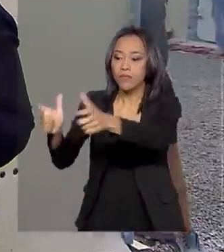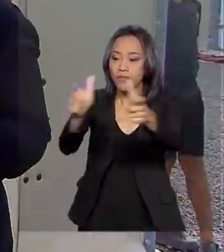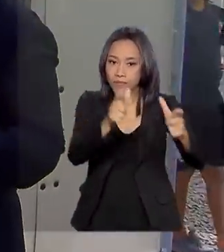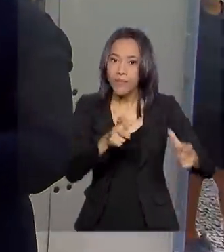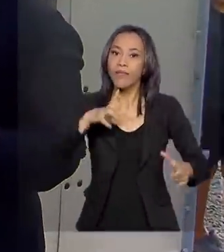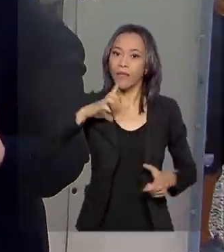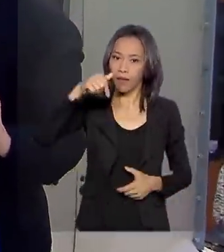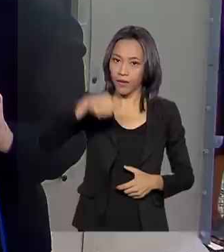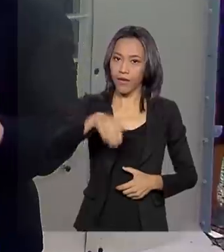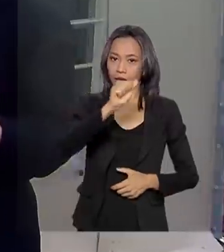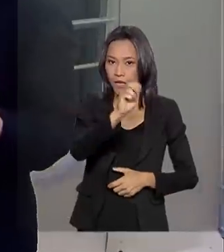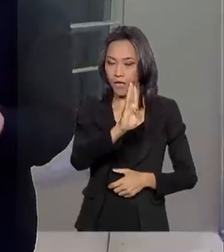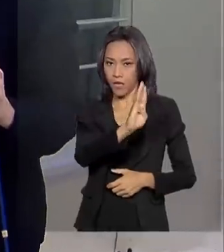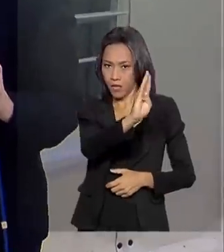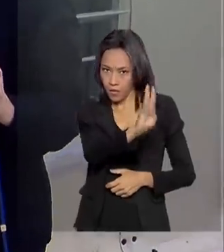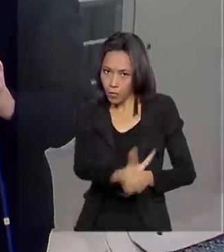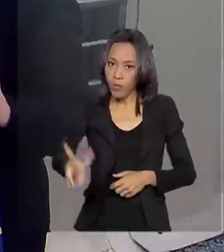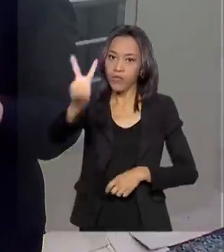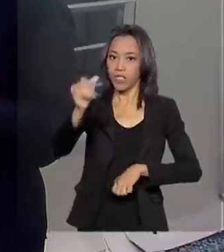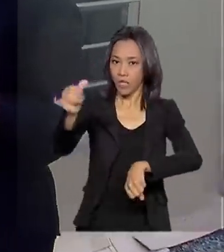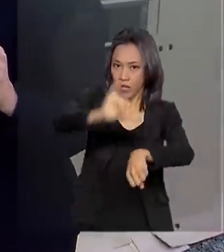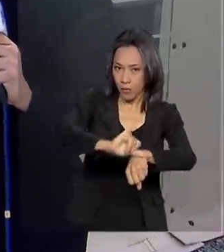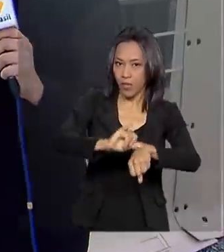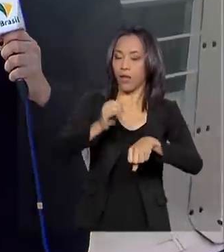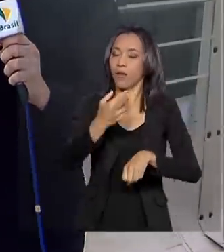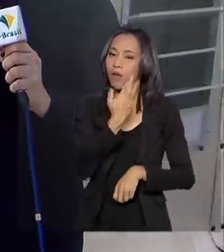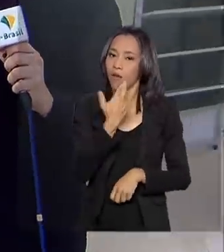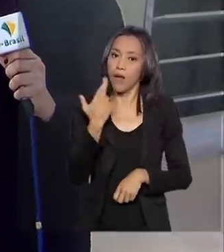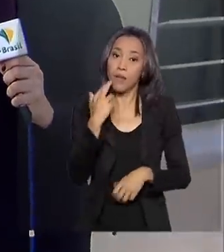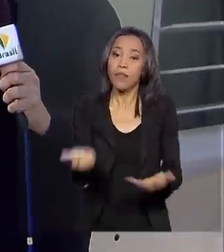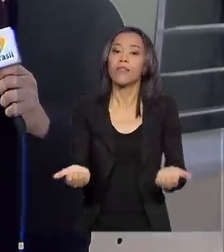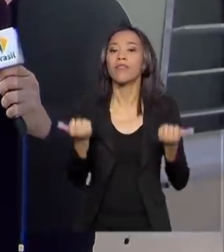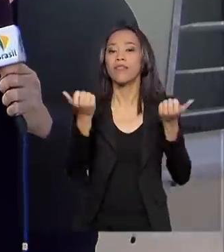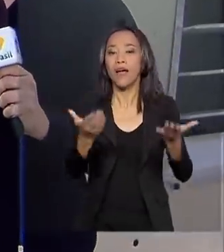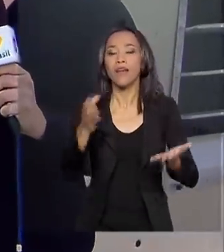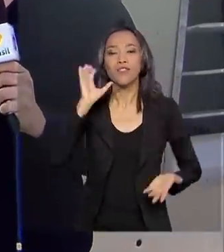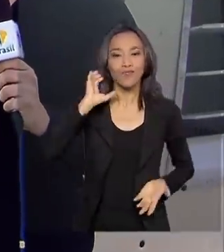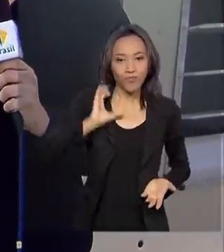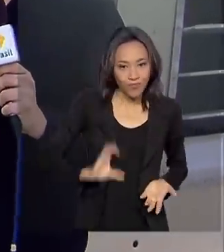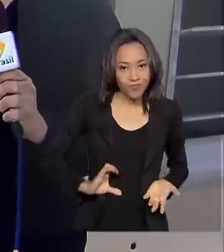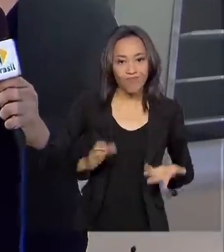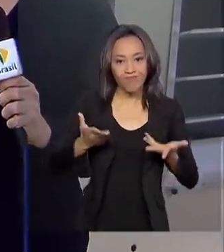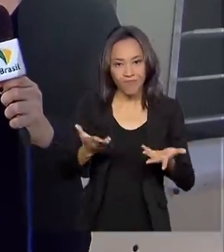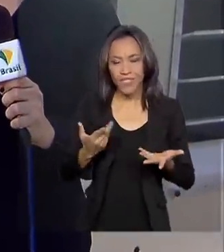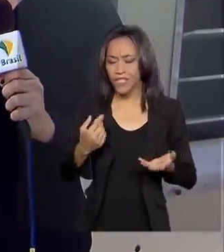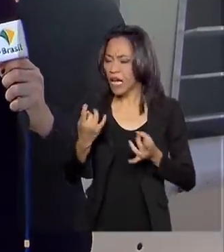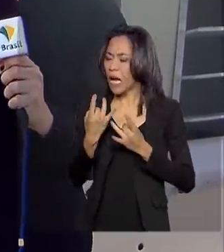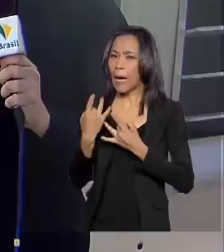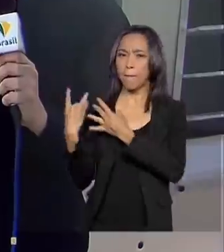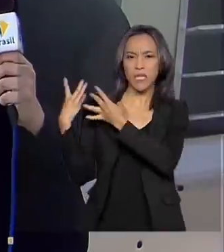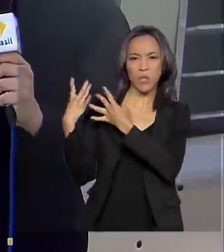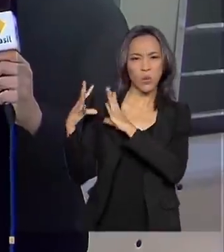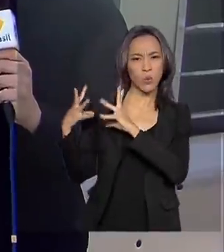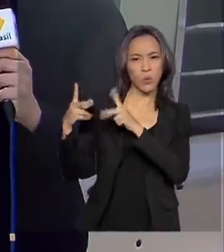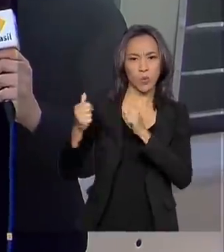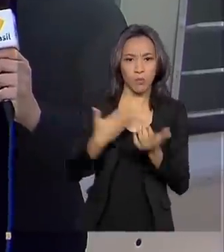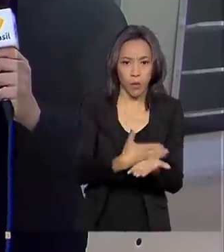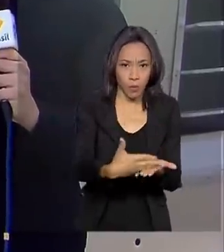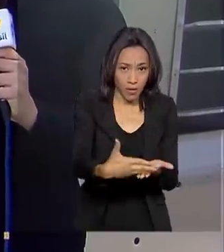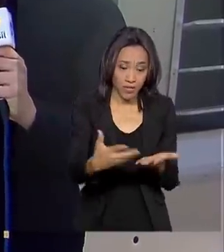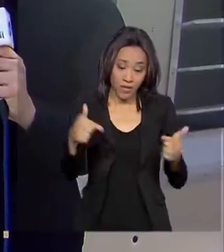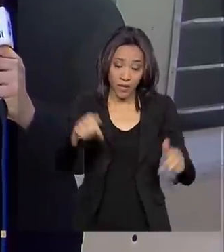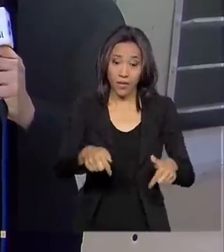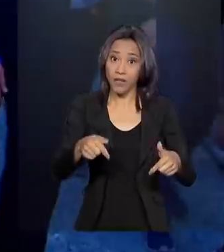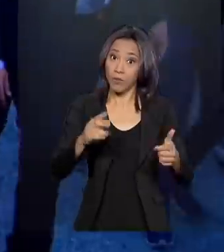todos eles, o objetivo é o mesmo, tentar devolver dignidade a quem deixou tudo para trás para recomeçar num